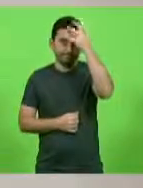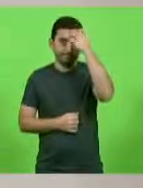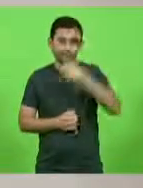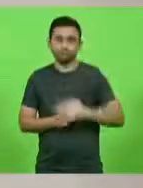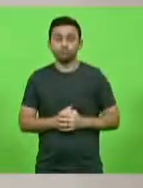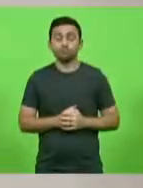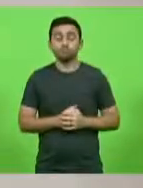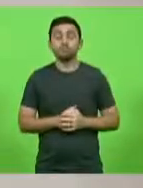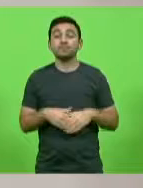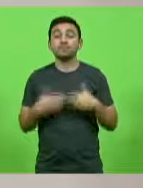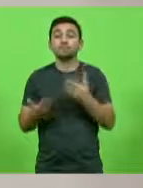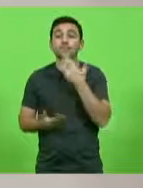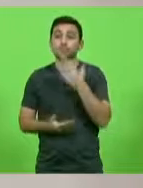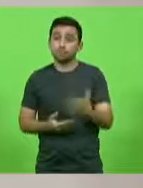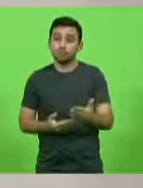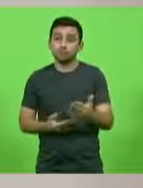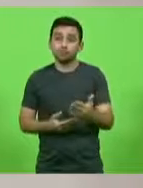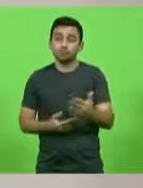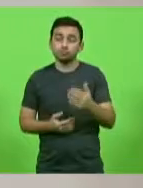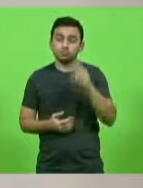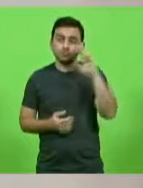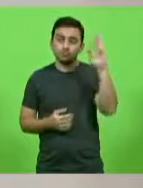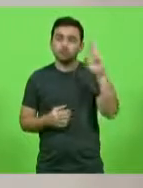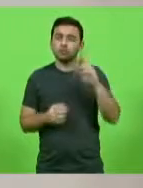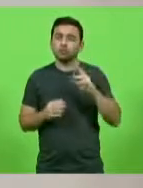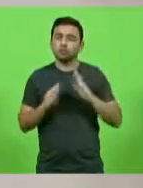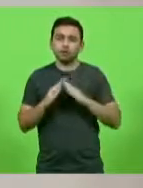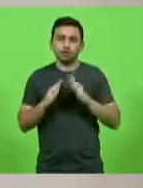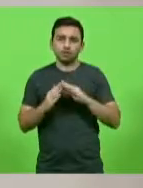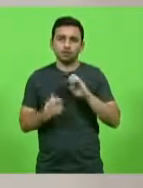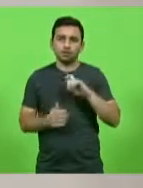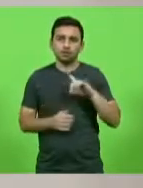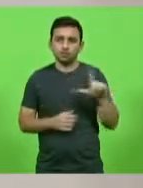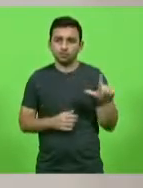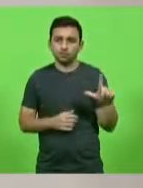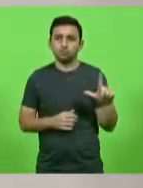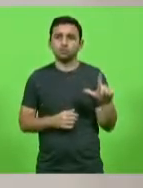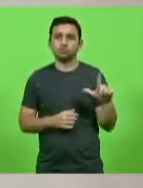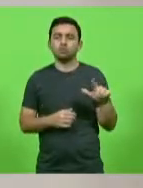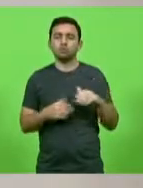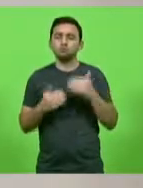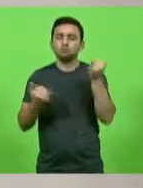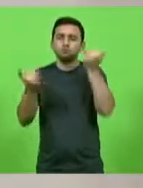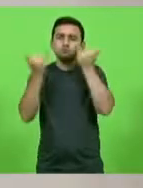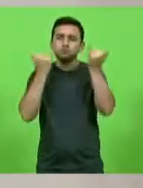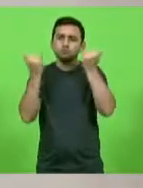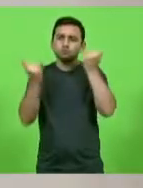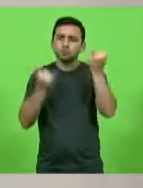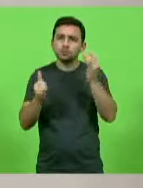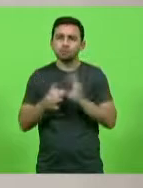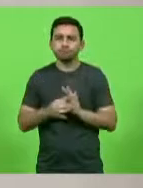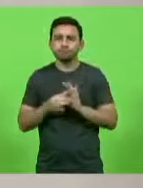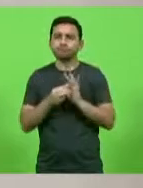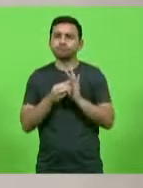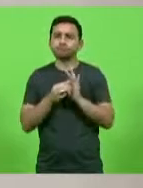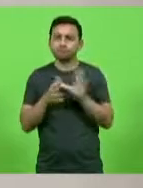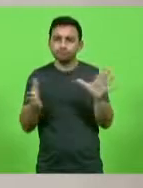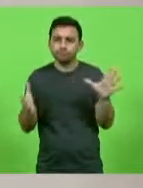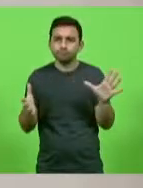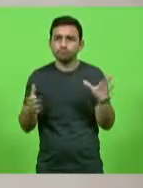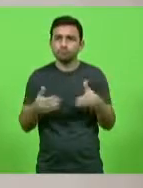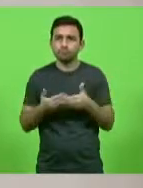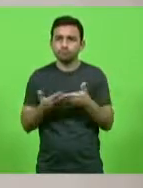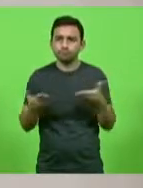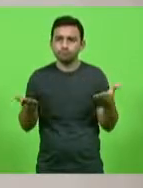Solicita ao chefe da Casa Civil informações acerca da concessão das linhas e